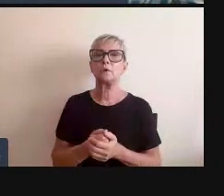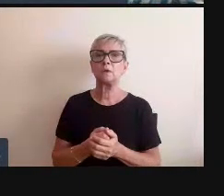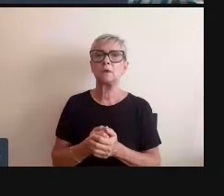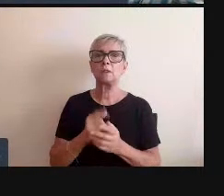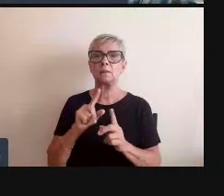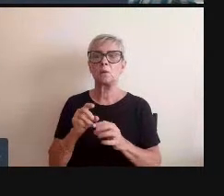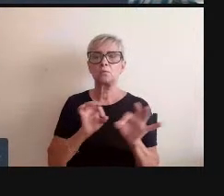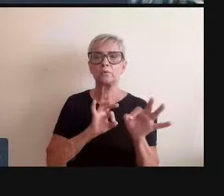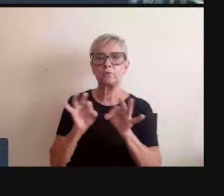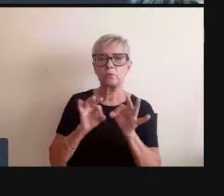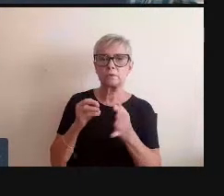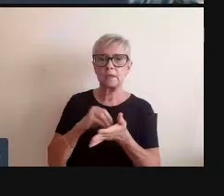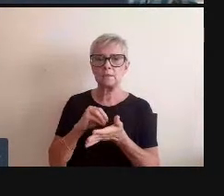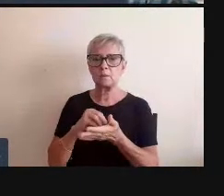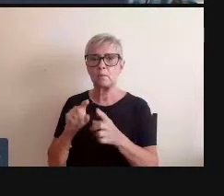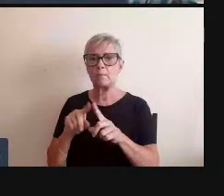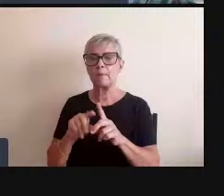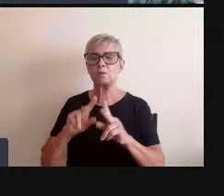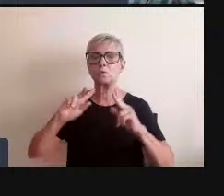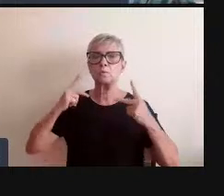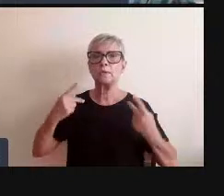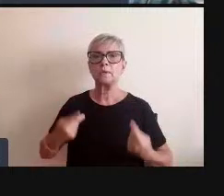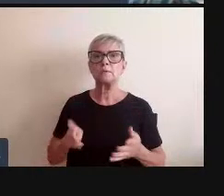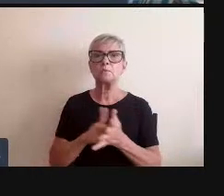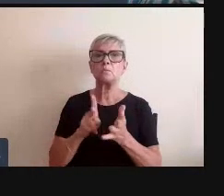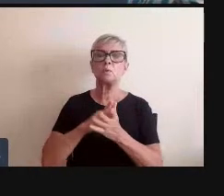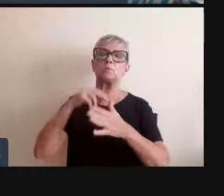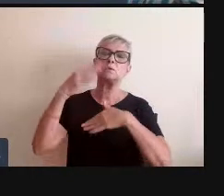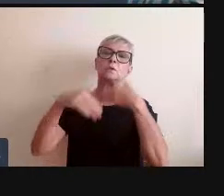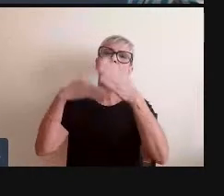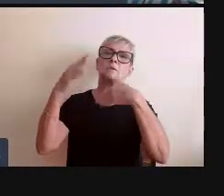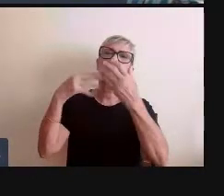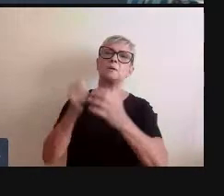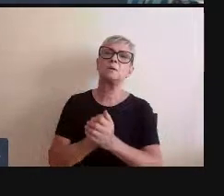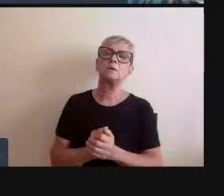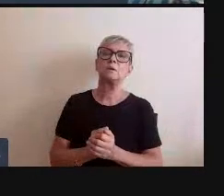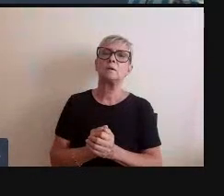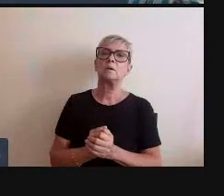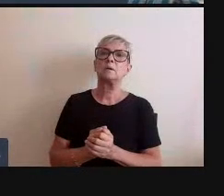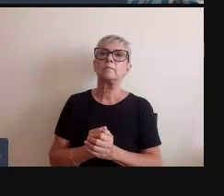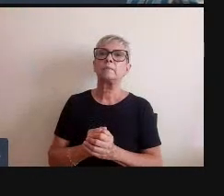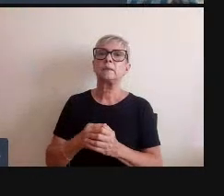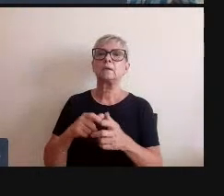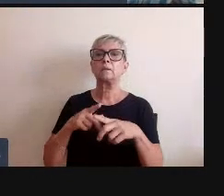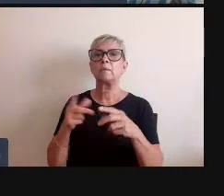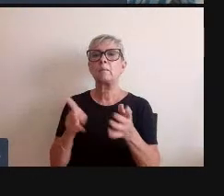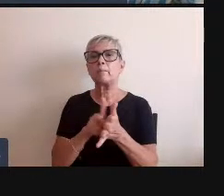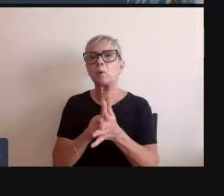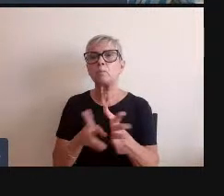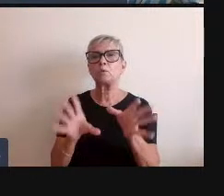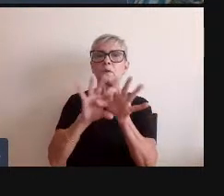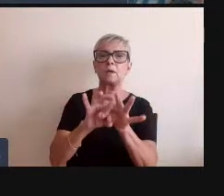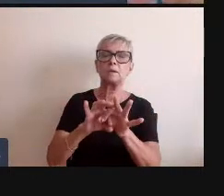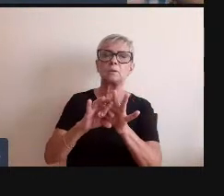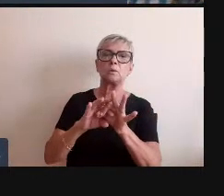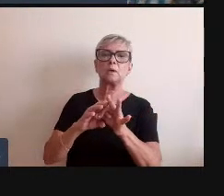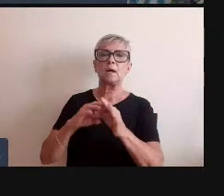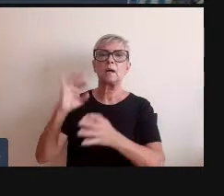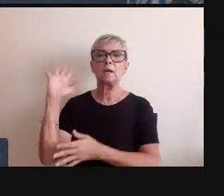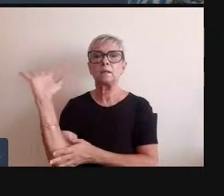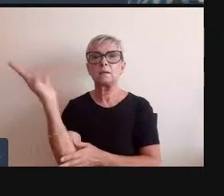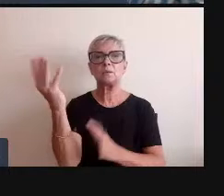mas um humanismo progressista que trabalha ao mesmo tempo a questão da natureza e da história e não